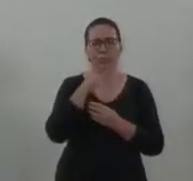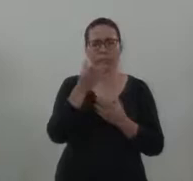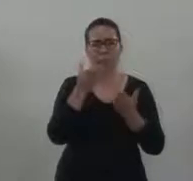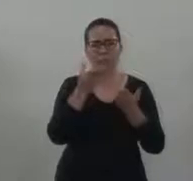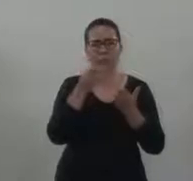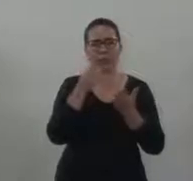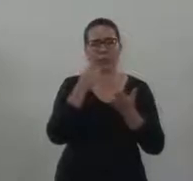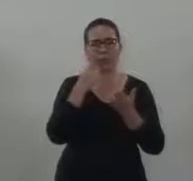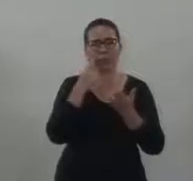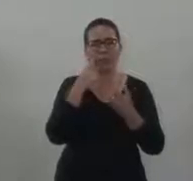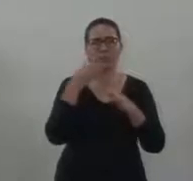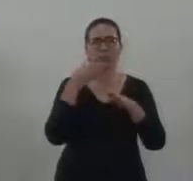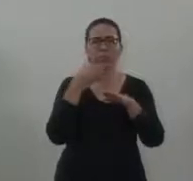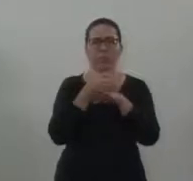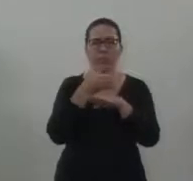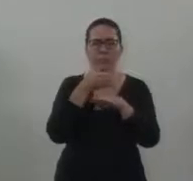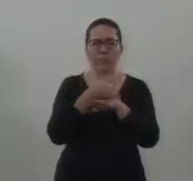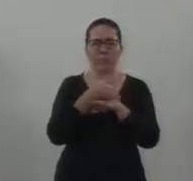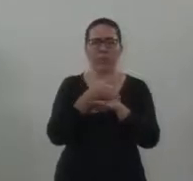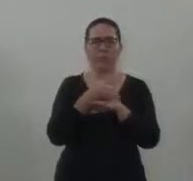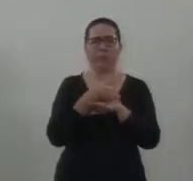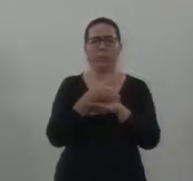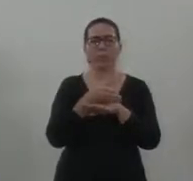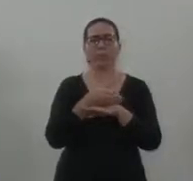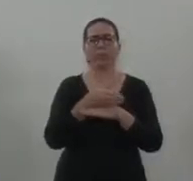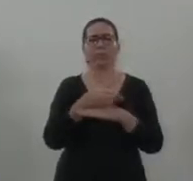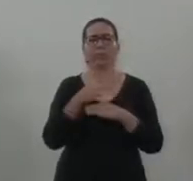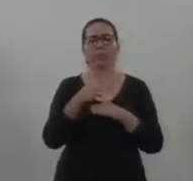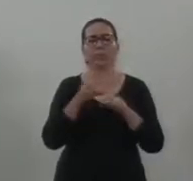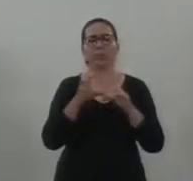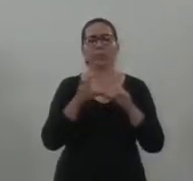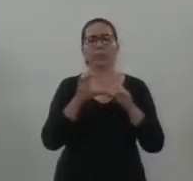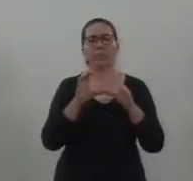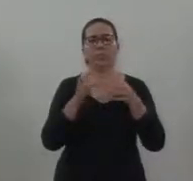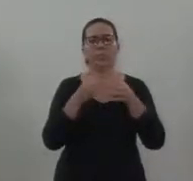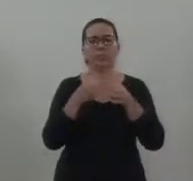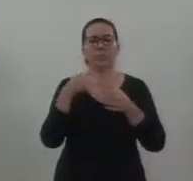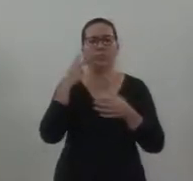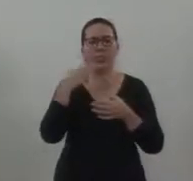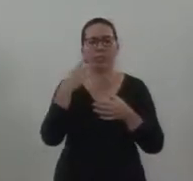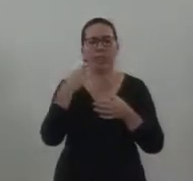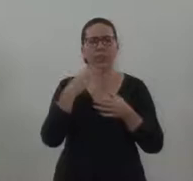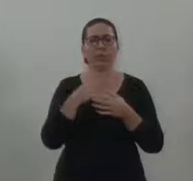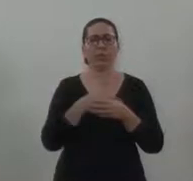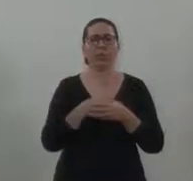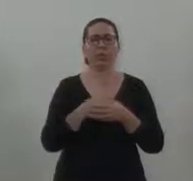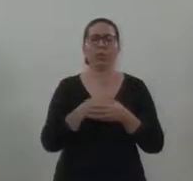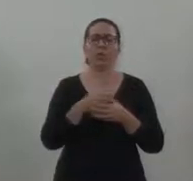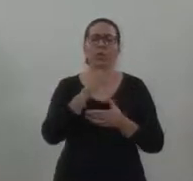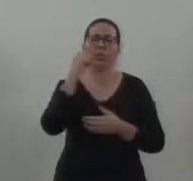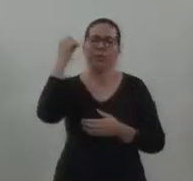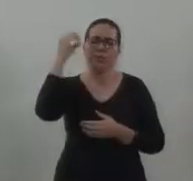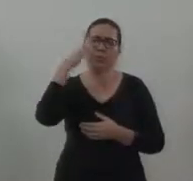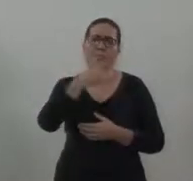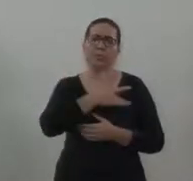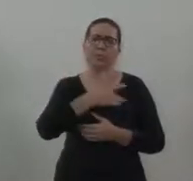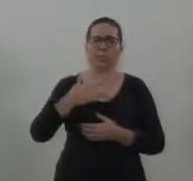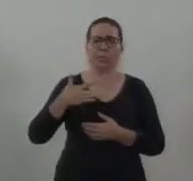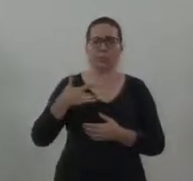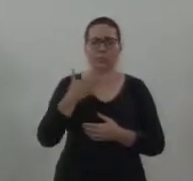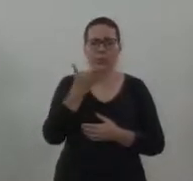e participando da sessão da Câmara. Muita luz e saúde para você,